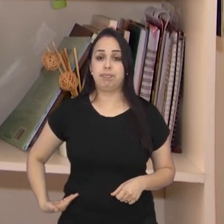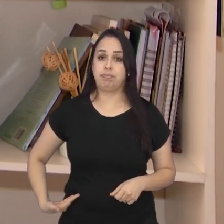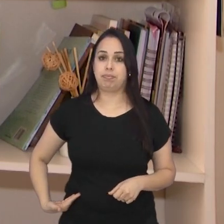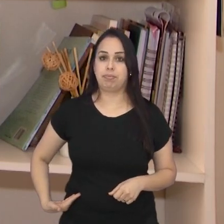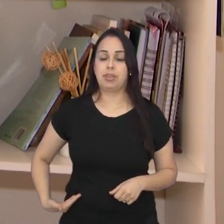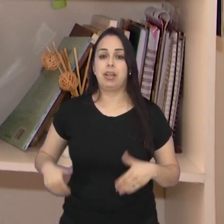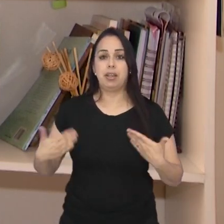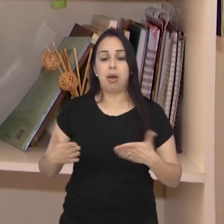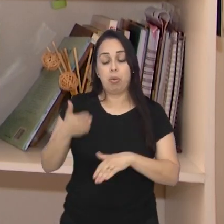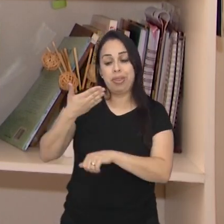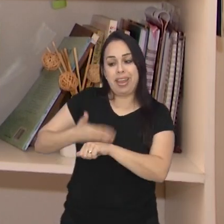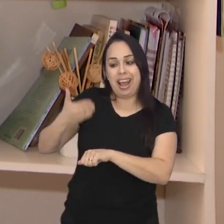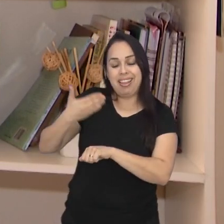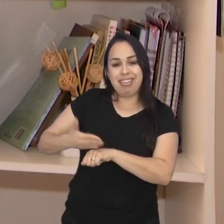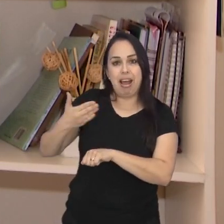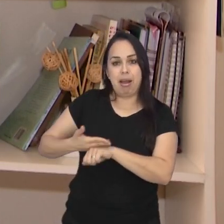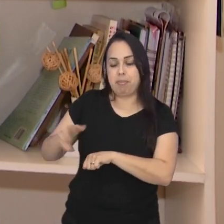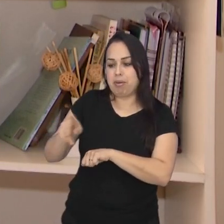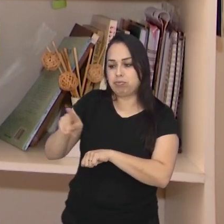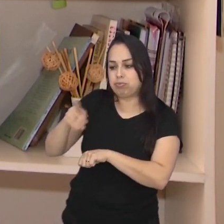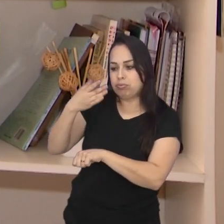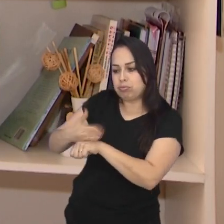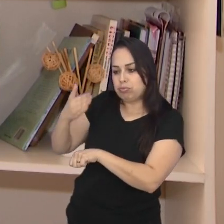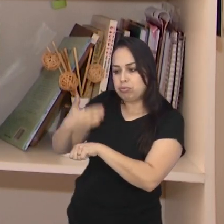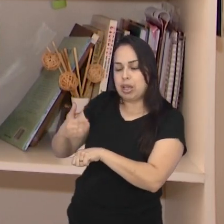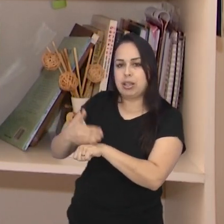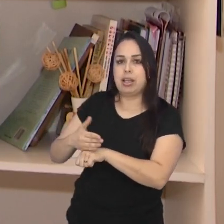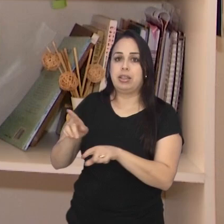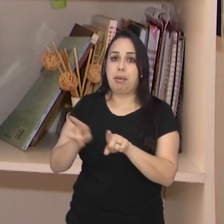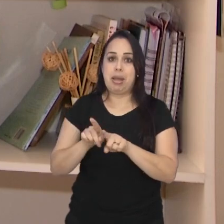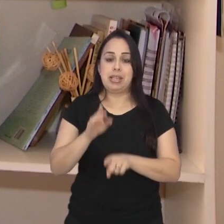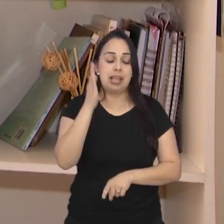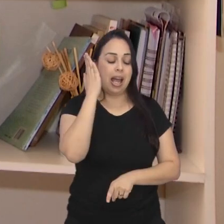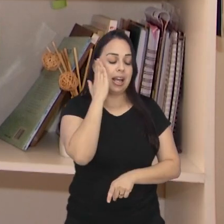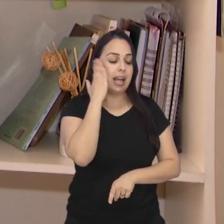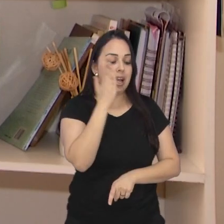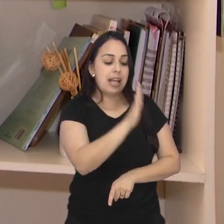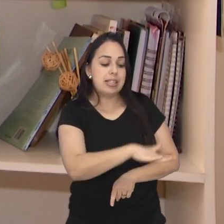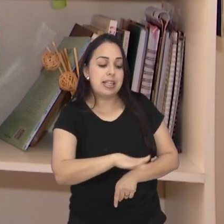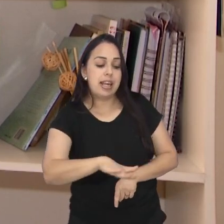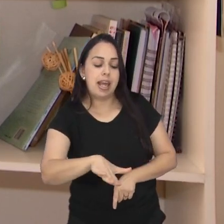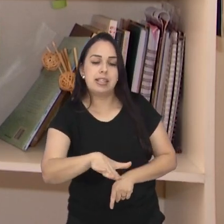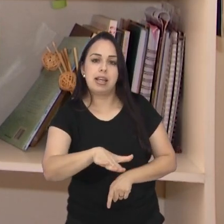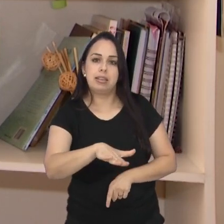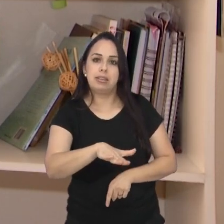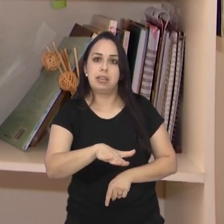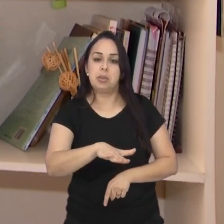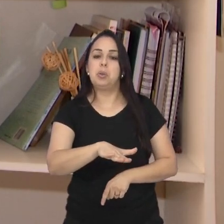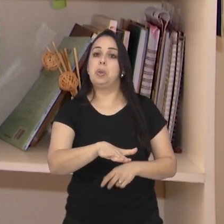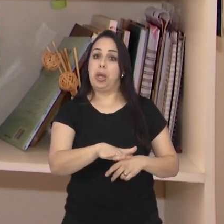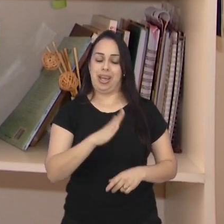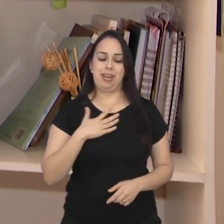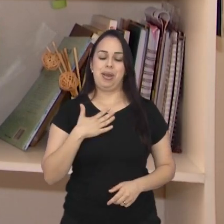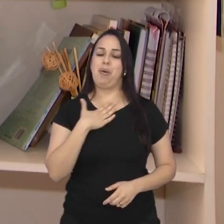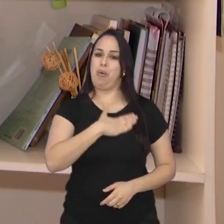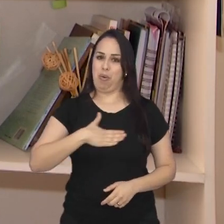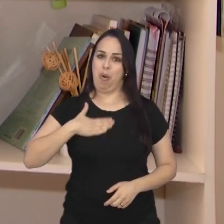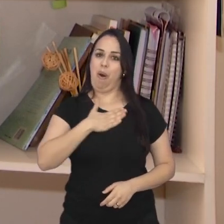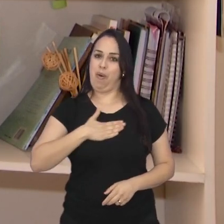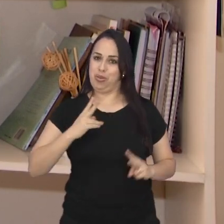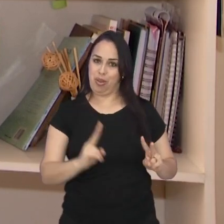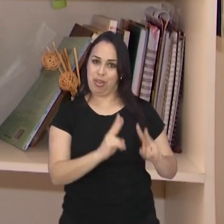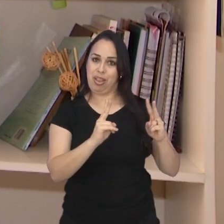E essa questão do treinamento, em se tratando de crianças menores, eu valorizo ainda mais